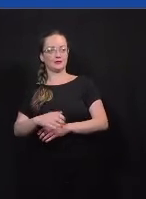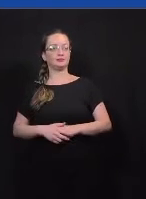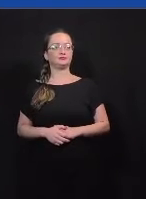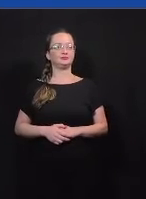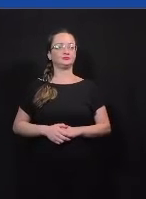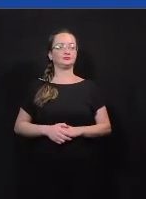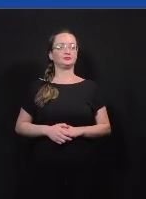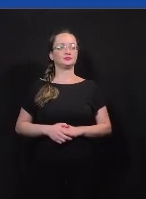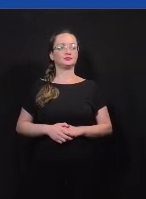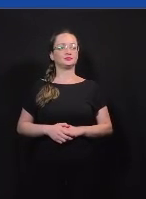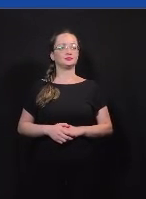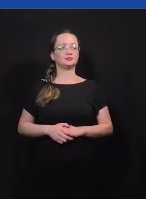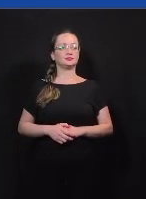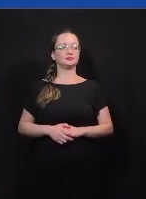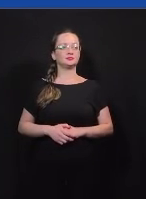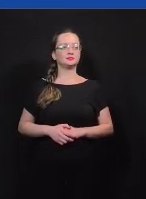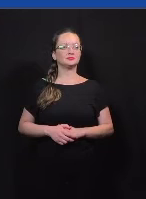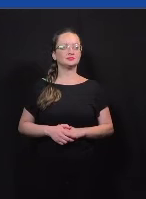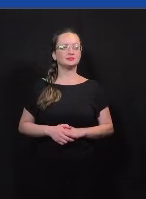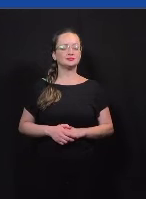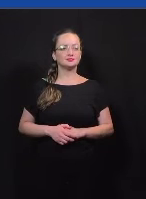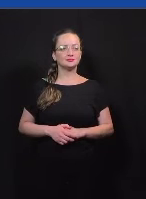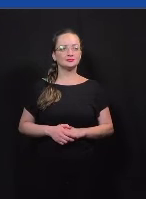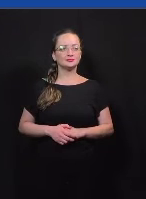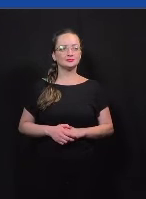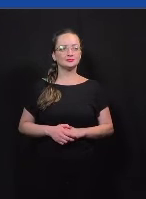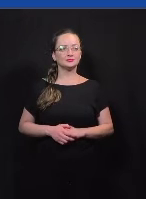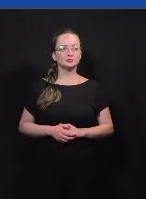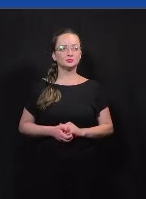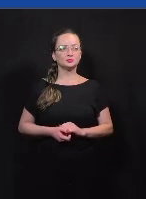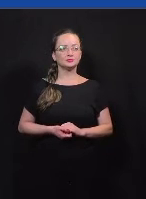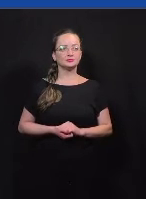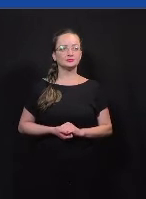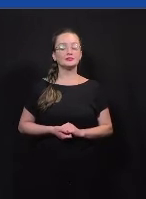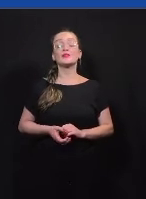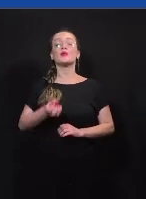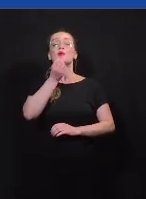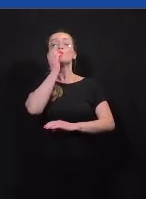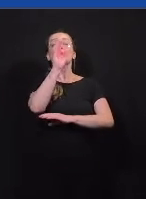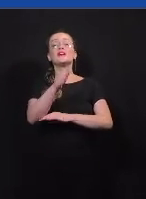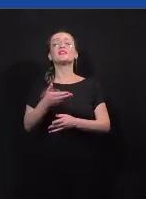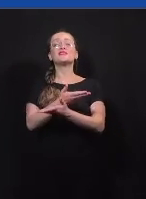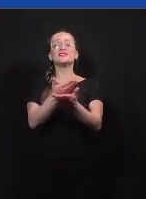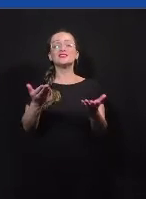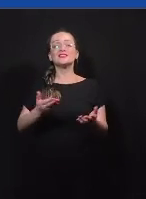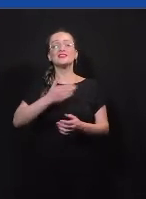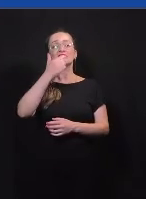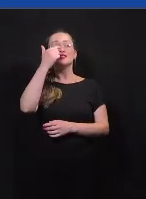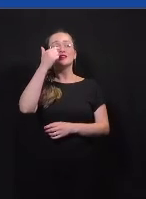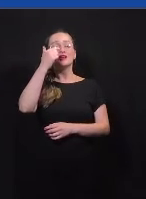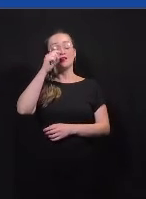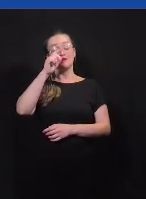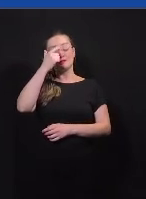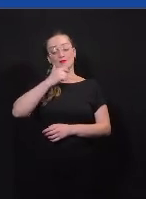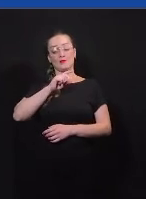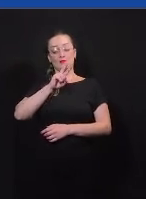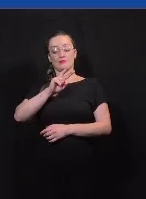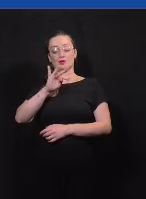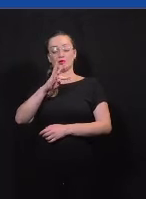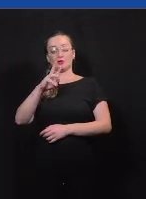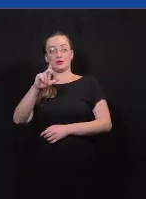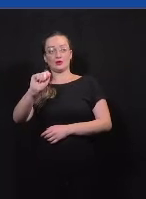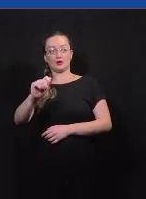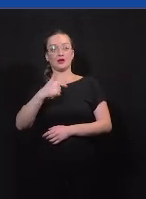Gente, eu queria... Desculpa. Tudo bem? Boa tarde, pessoal. Eu sou Vitória, eu sou